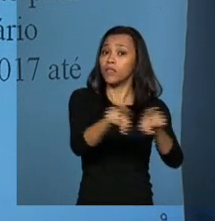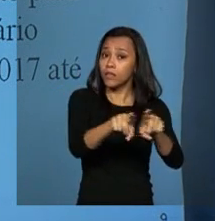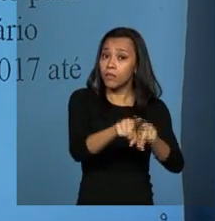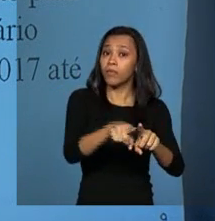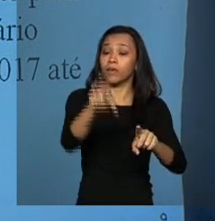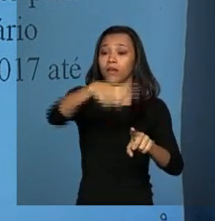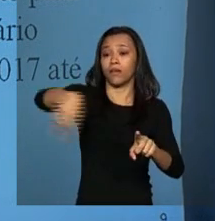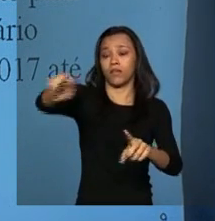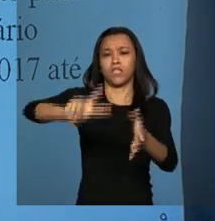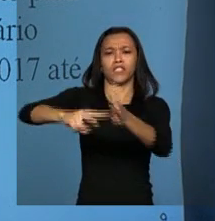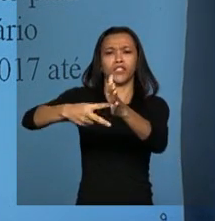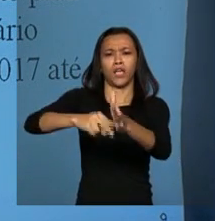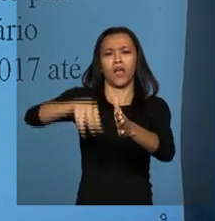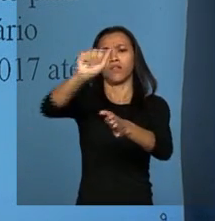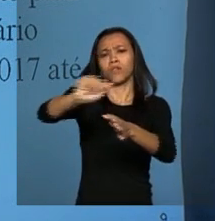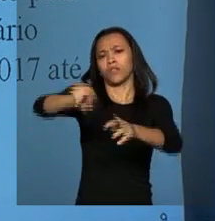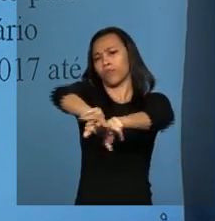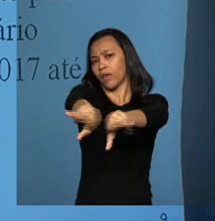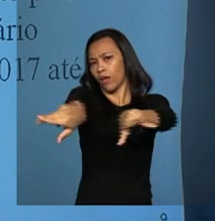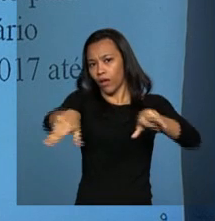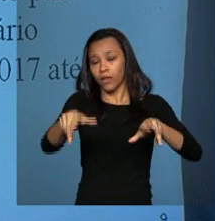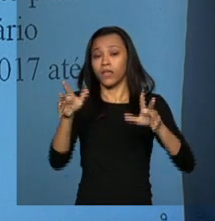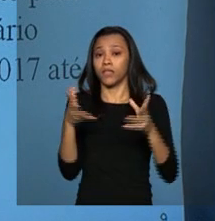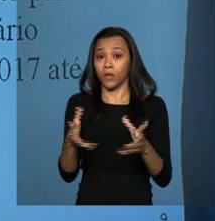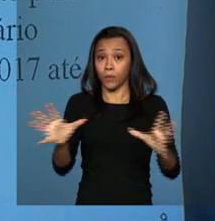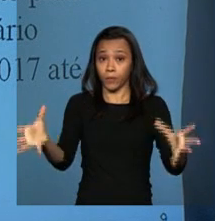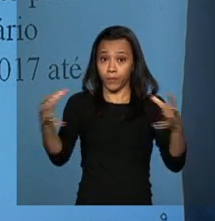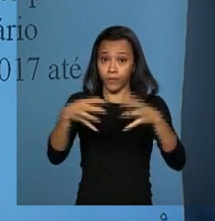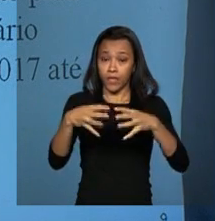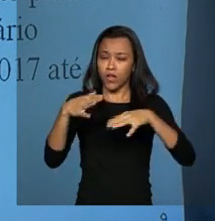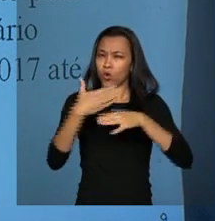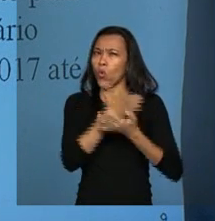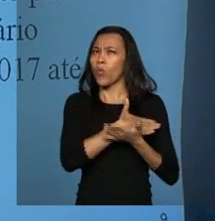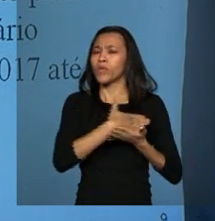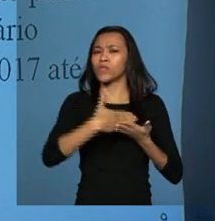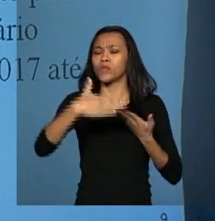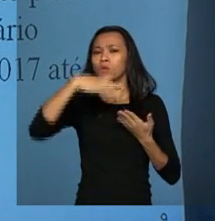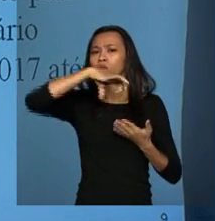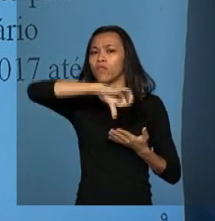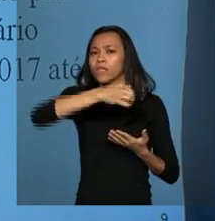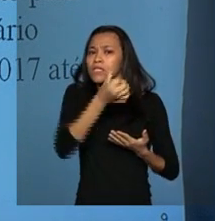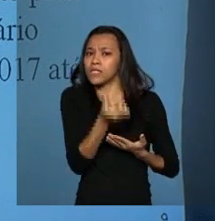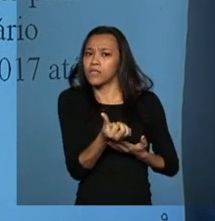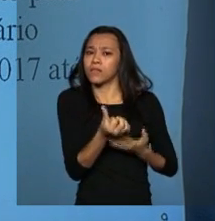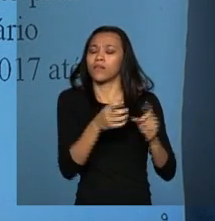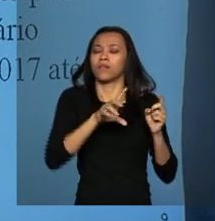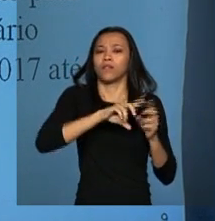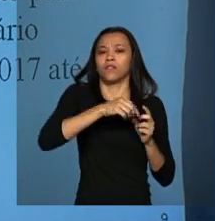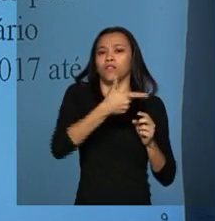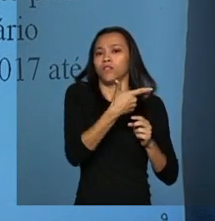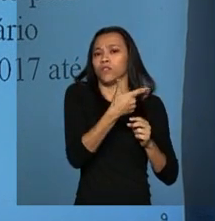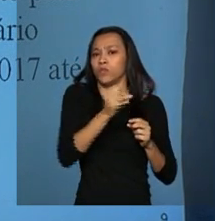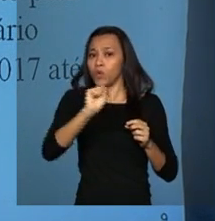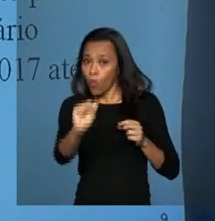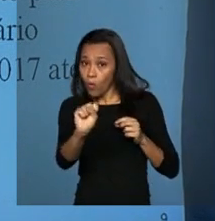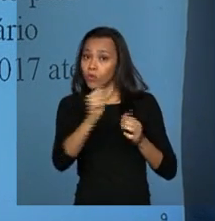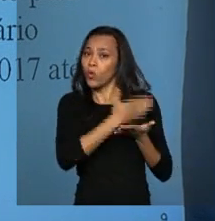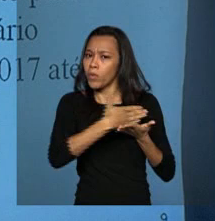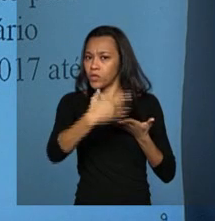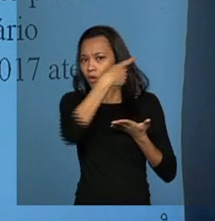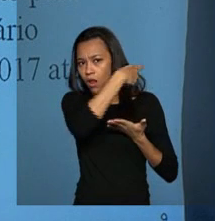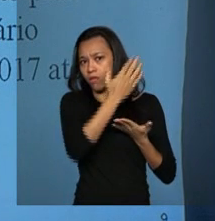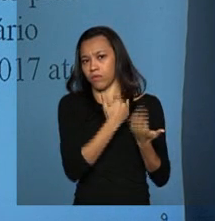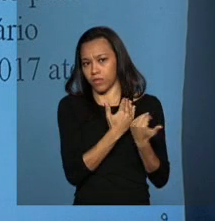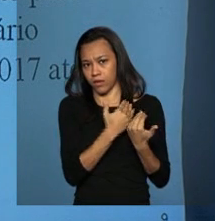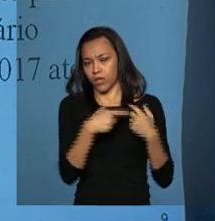a rigor, esta regra aqui, discutida lá em 2006, 2007, 2008, e aprovada naquele momento,